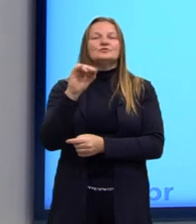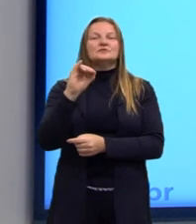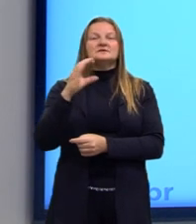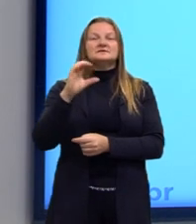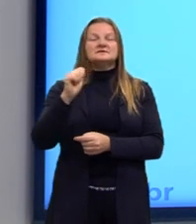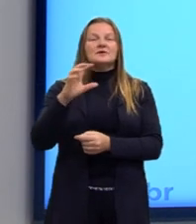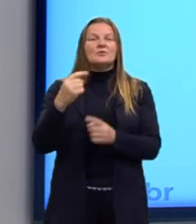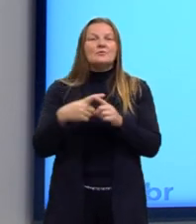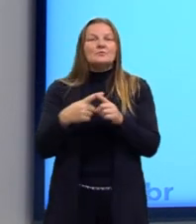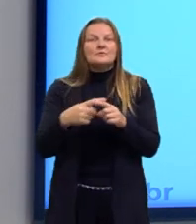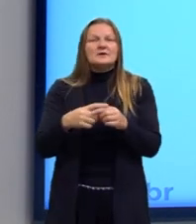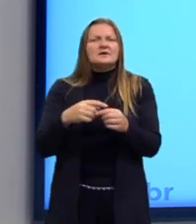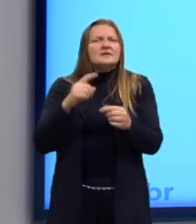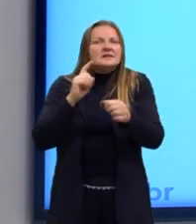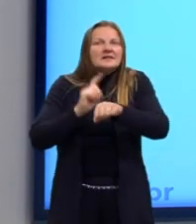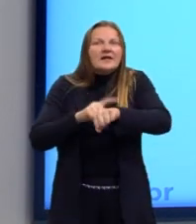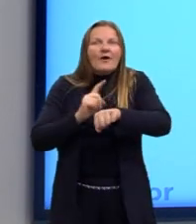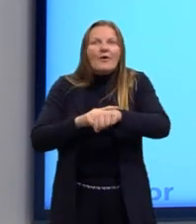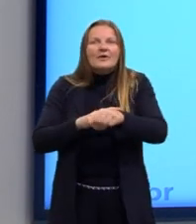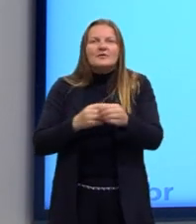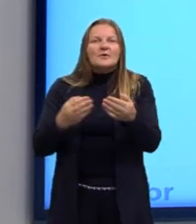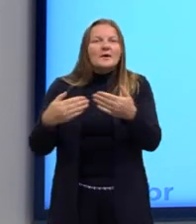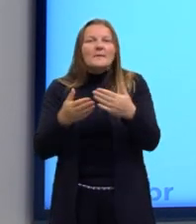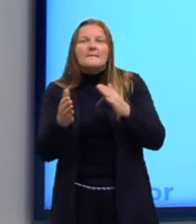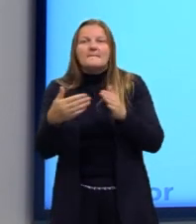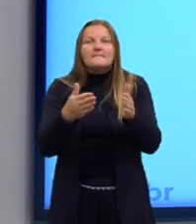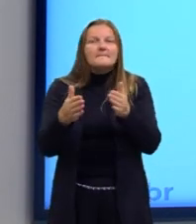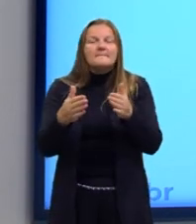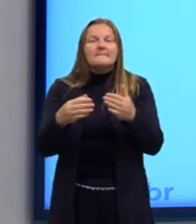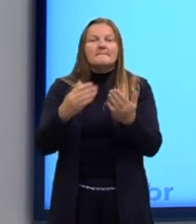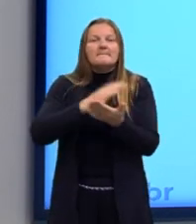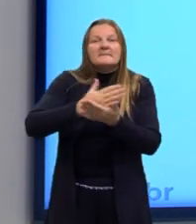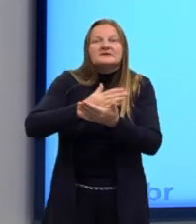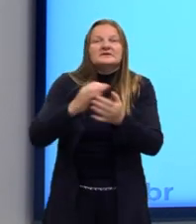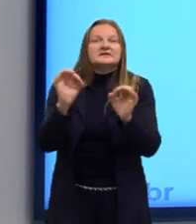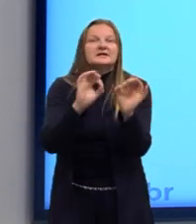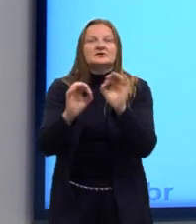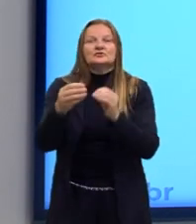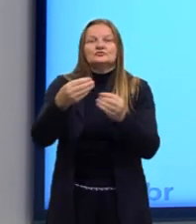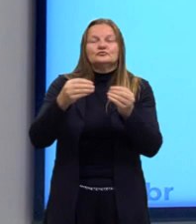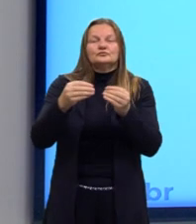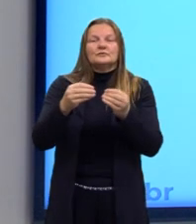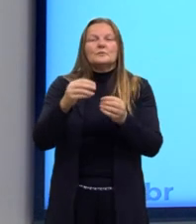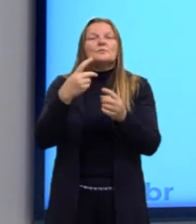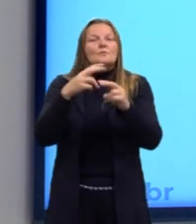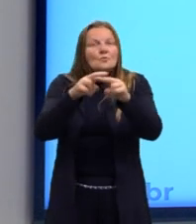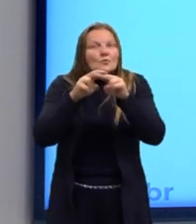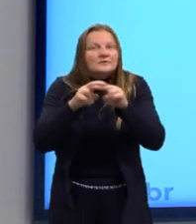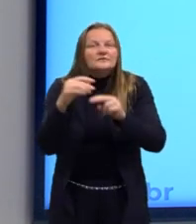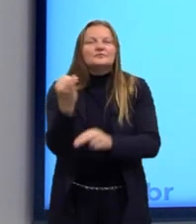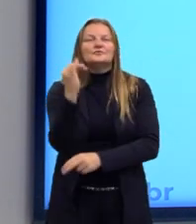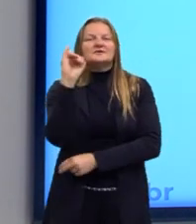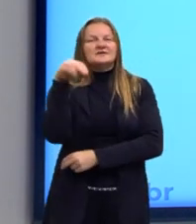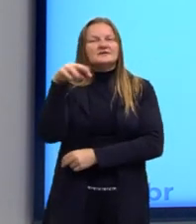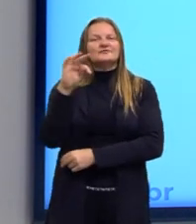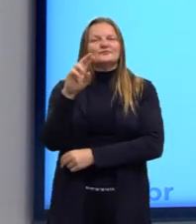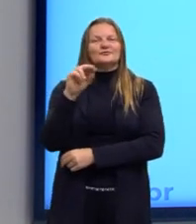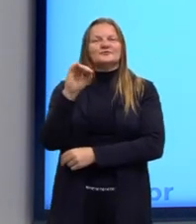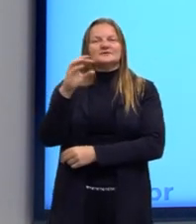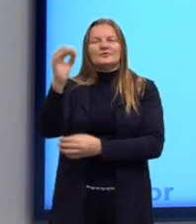imediato. Ele não é mediado por nada. Ele não tem mediação. Por isso, a intuição. Só que, claro,